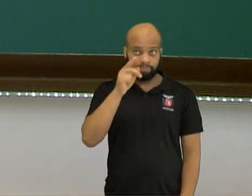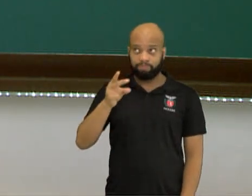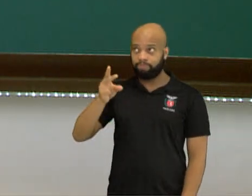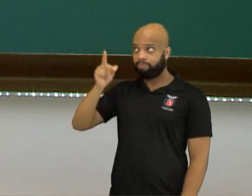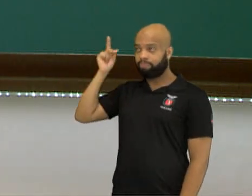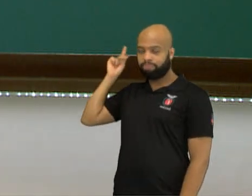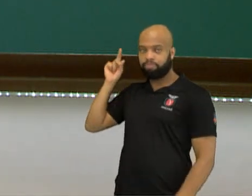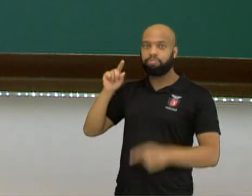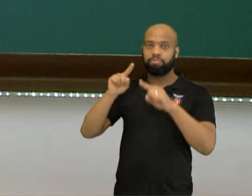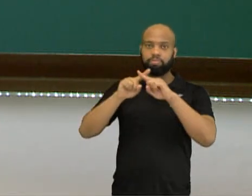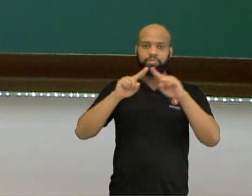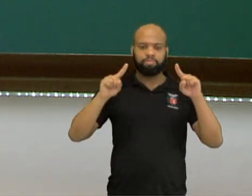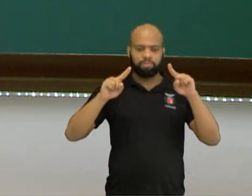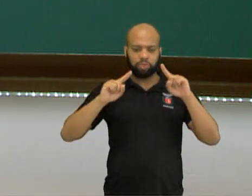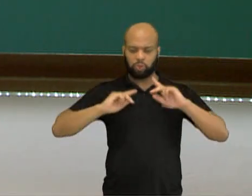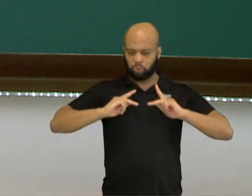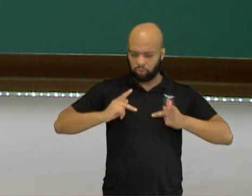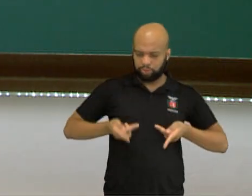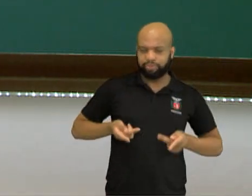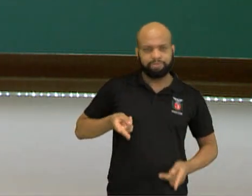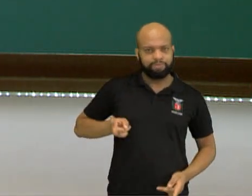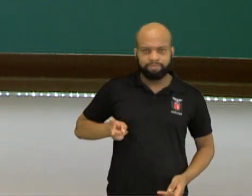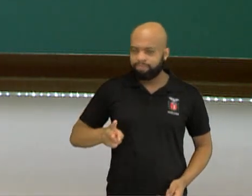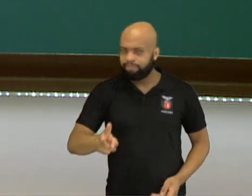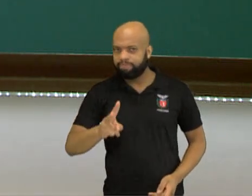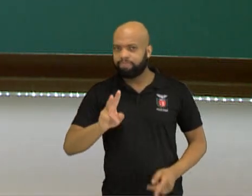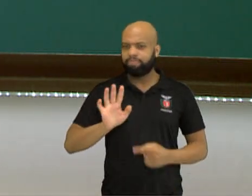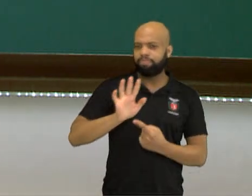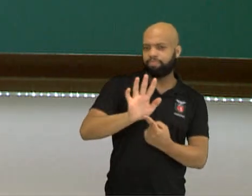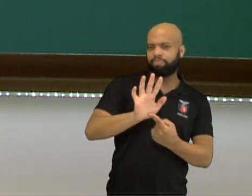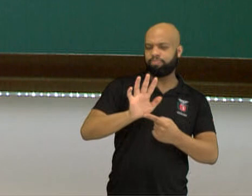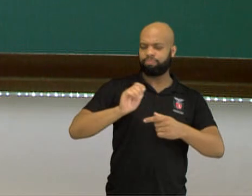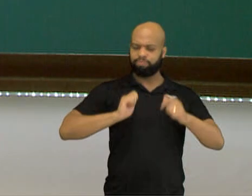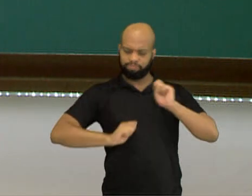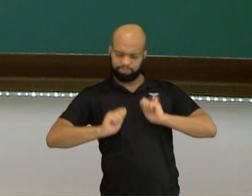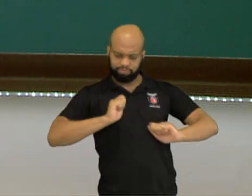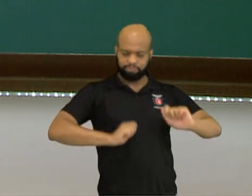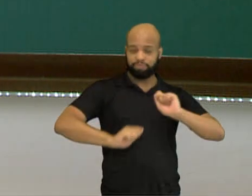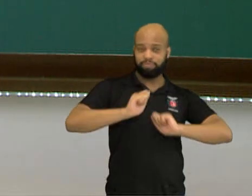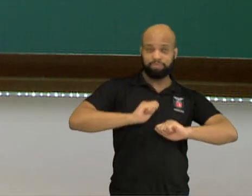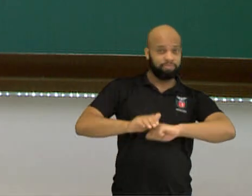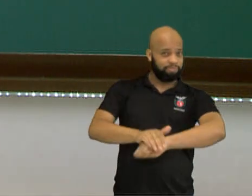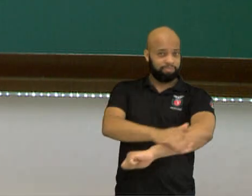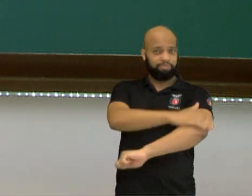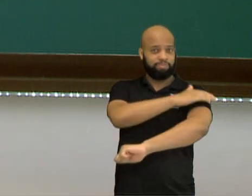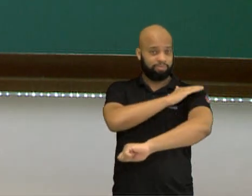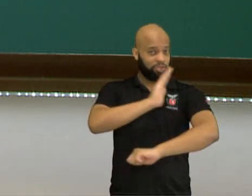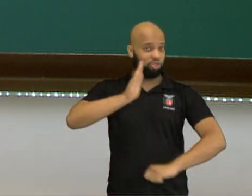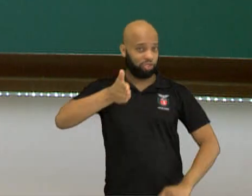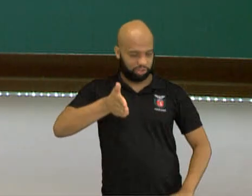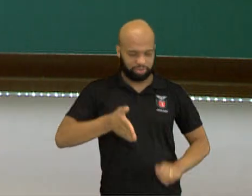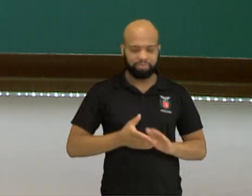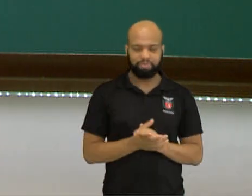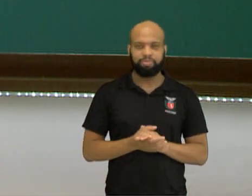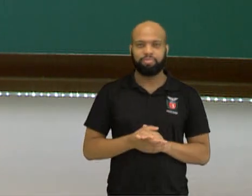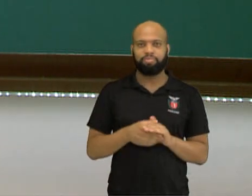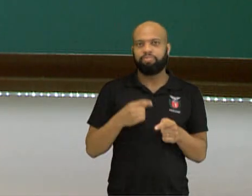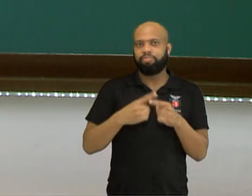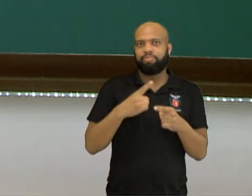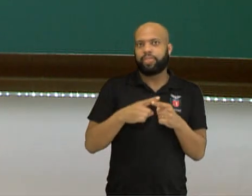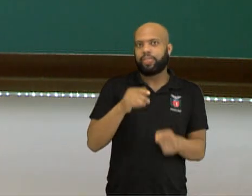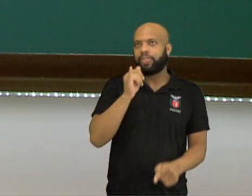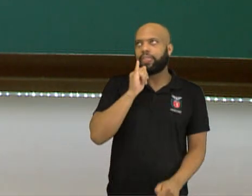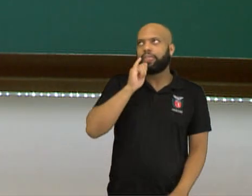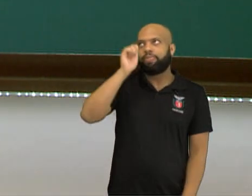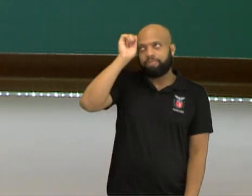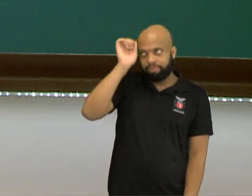mas o homem sempre ensinou desde a pré-história. A gente imagina que